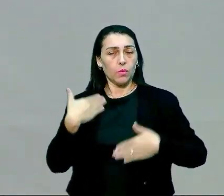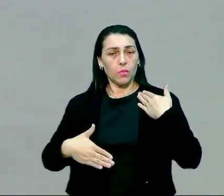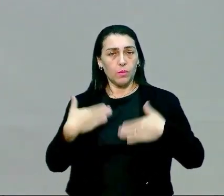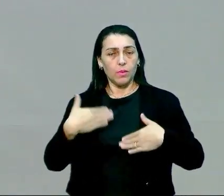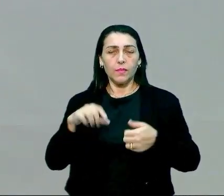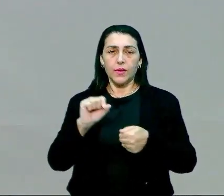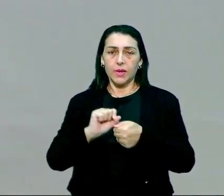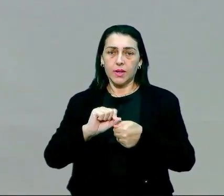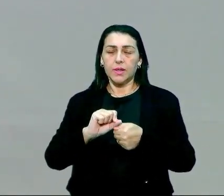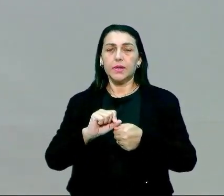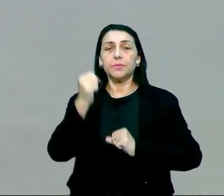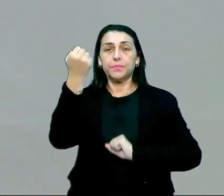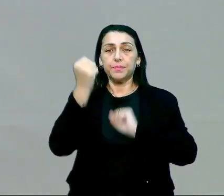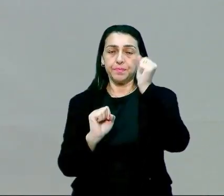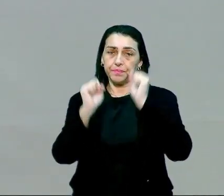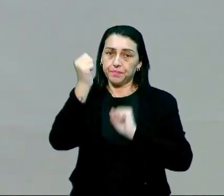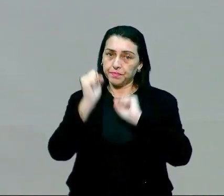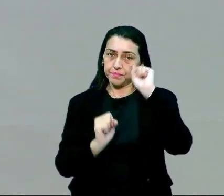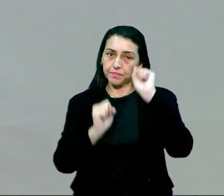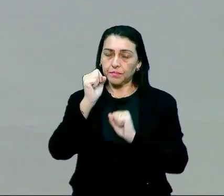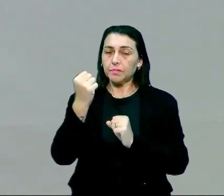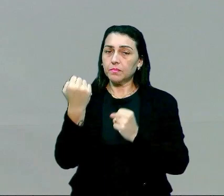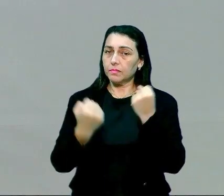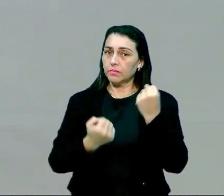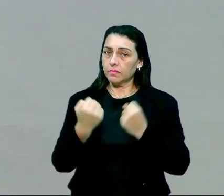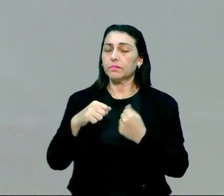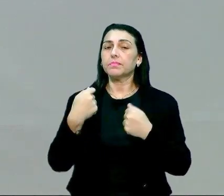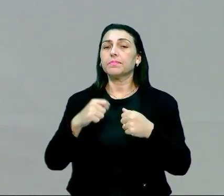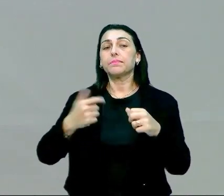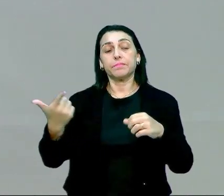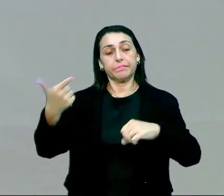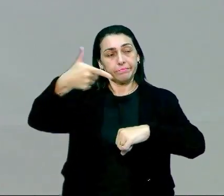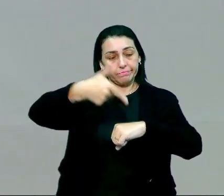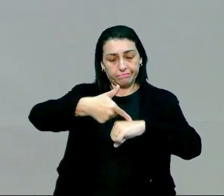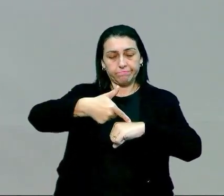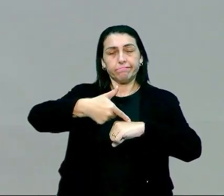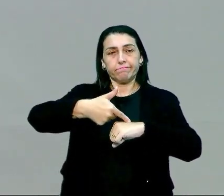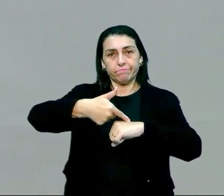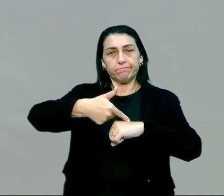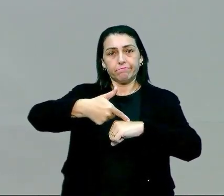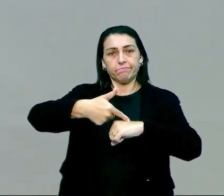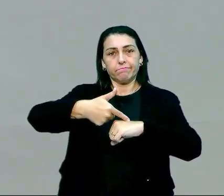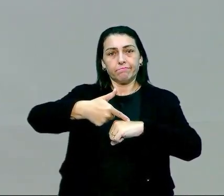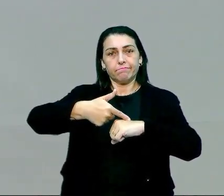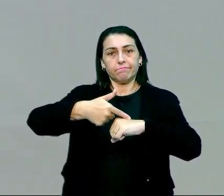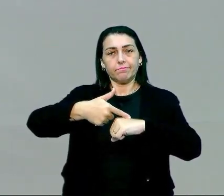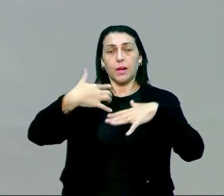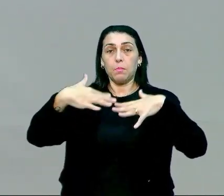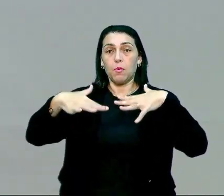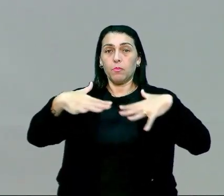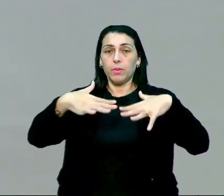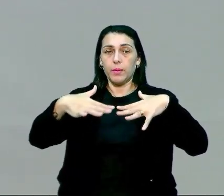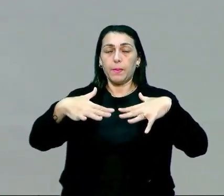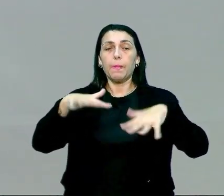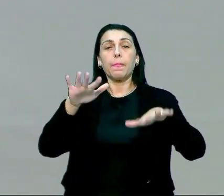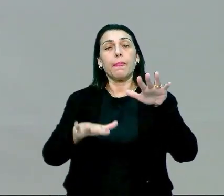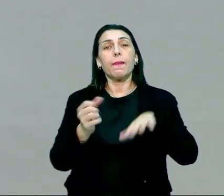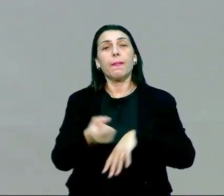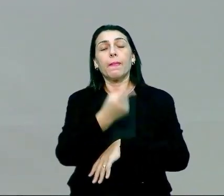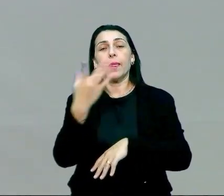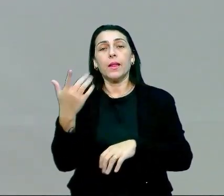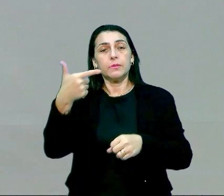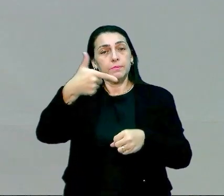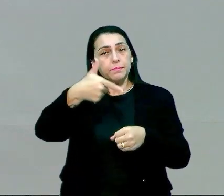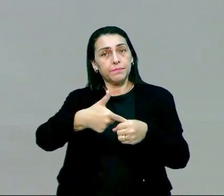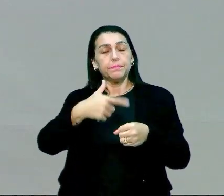determinada atividade, para um carro se mover, você tem que colocar a gasolina. E você vai mover de acordo com a quantidade de